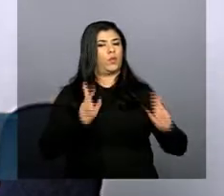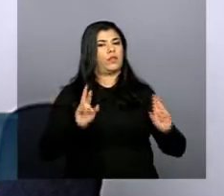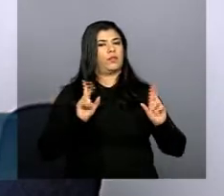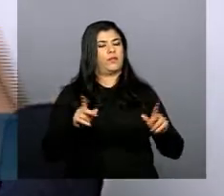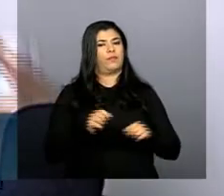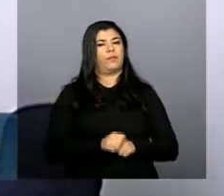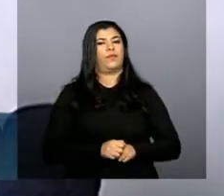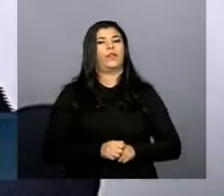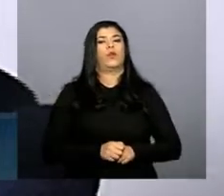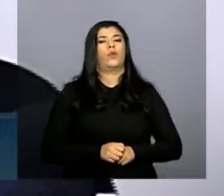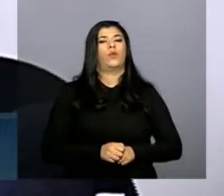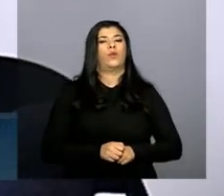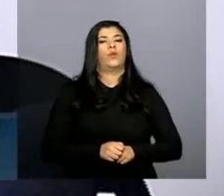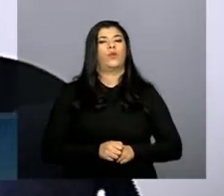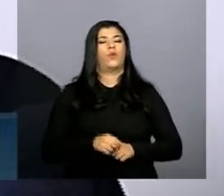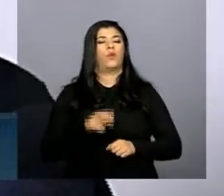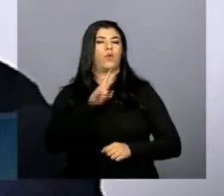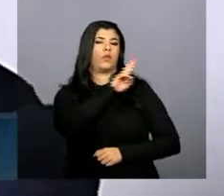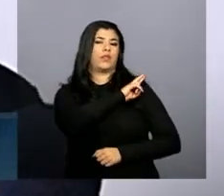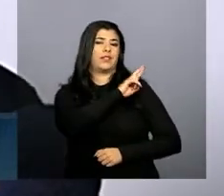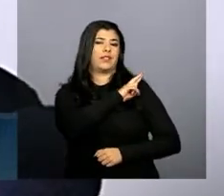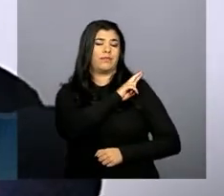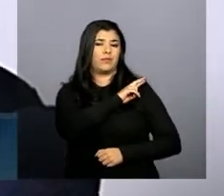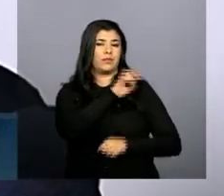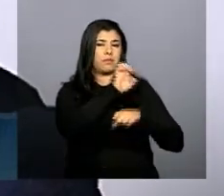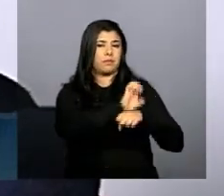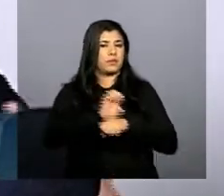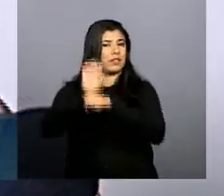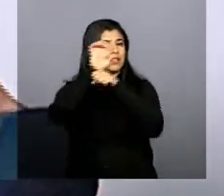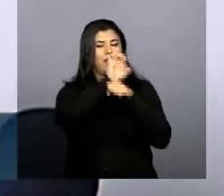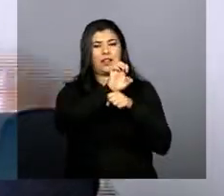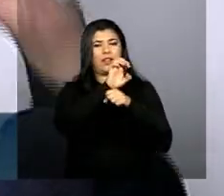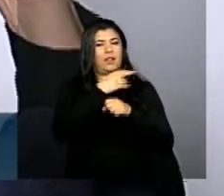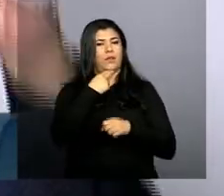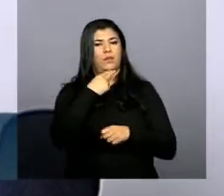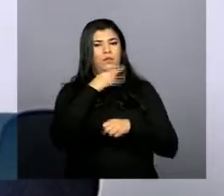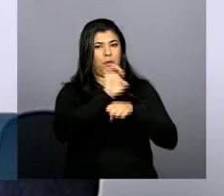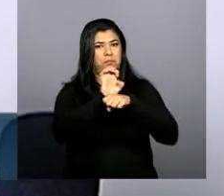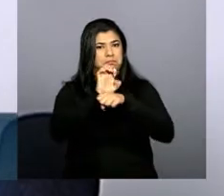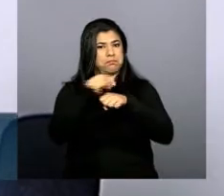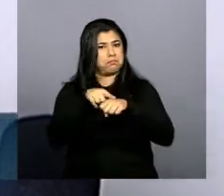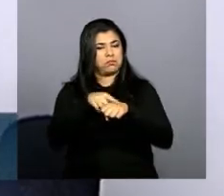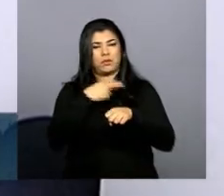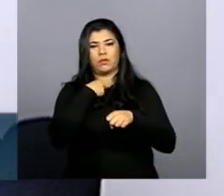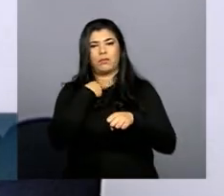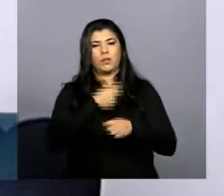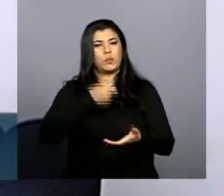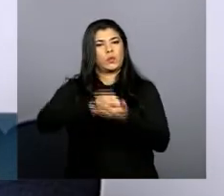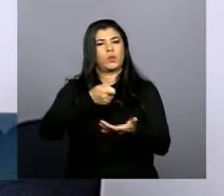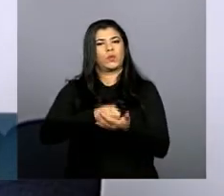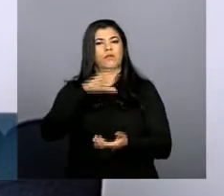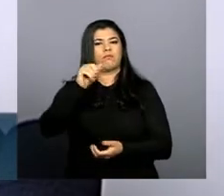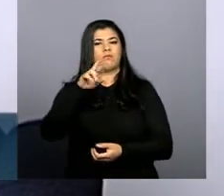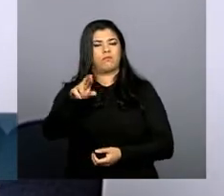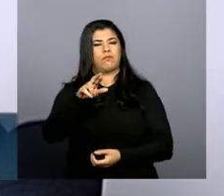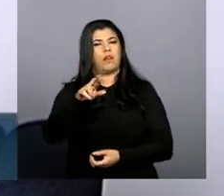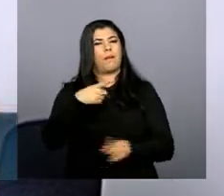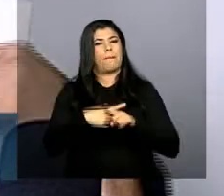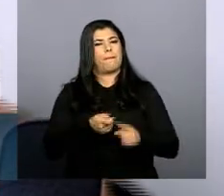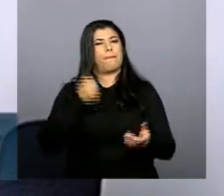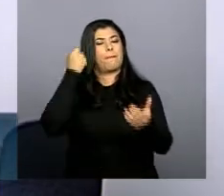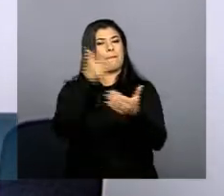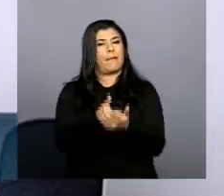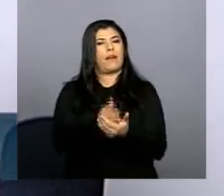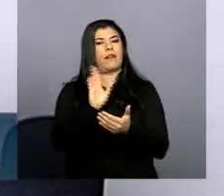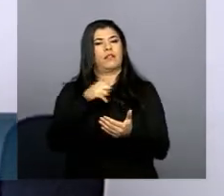órgão estadual não pode cobrar CAR de ninguém tá porque a lei disse explicitamente como ele cobra a licença ambiental tá